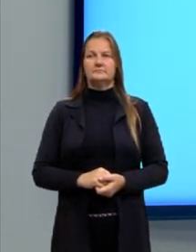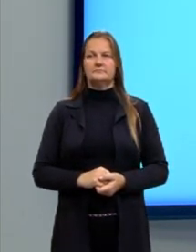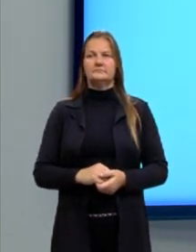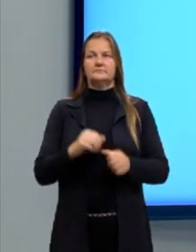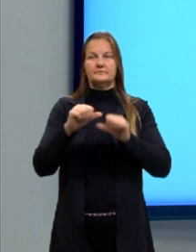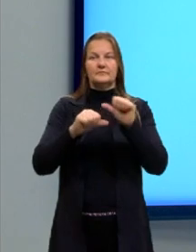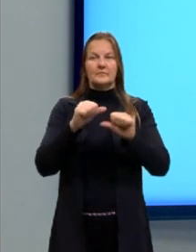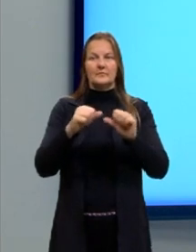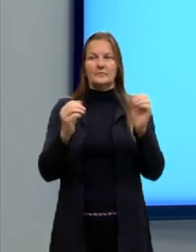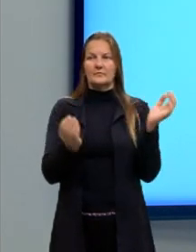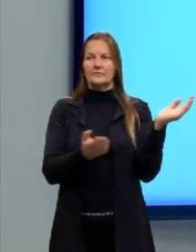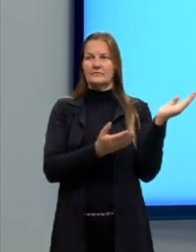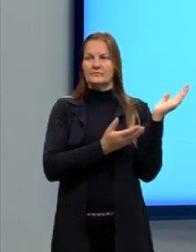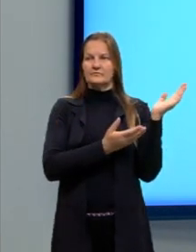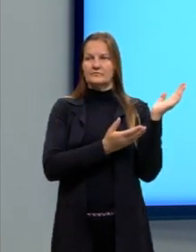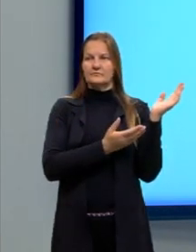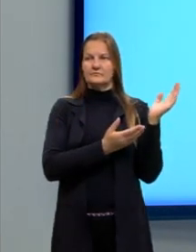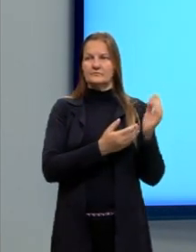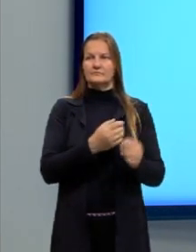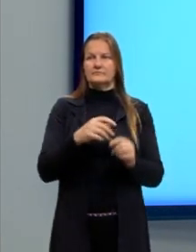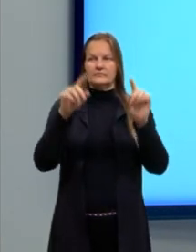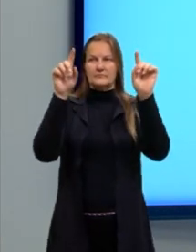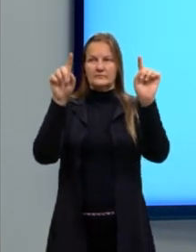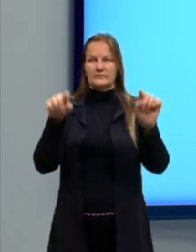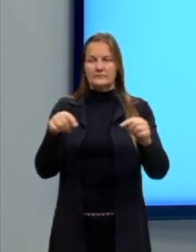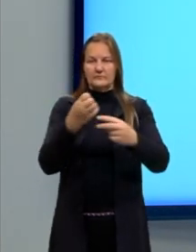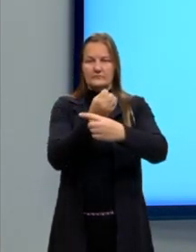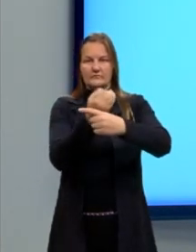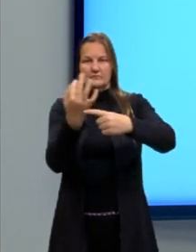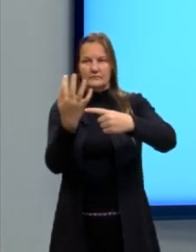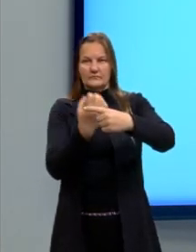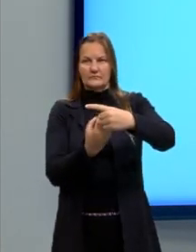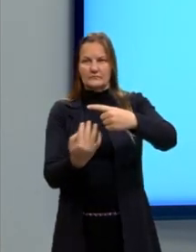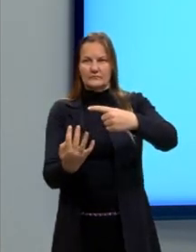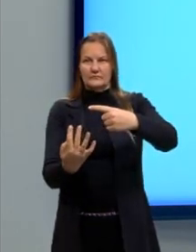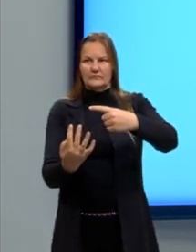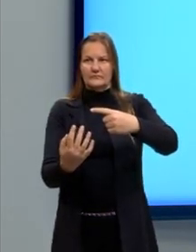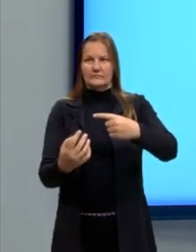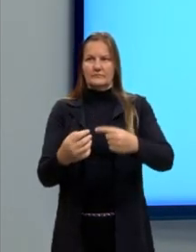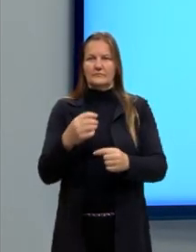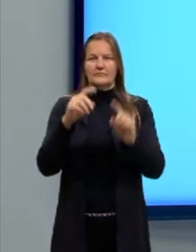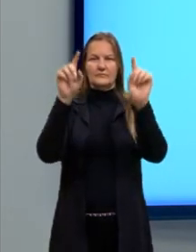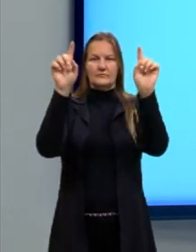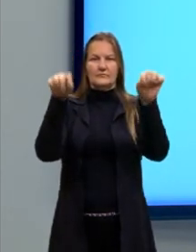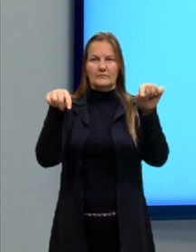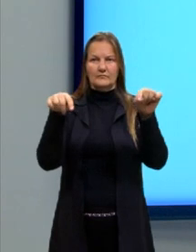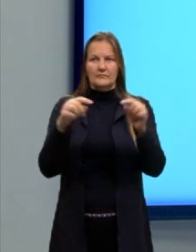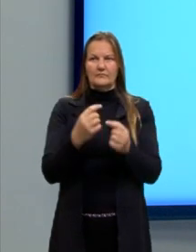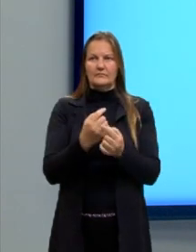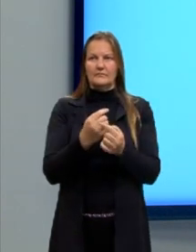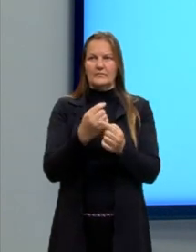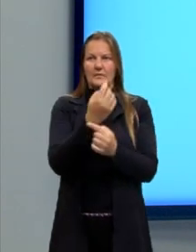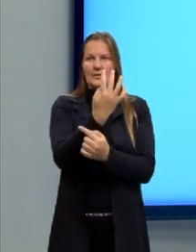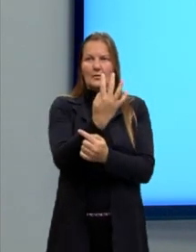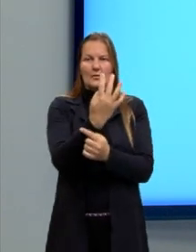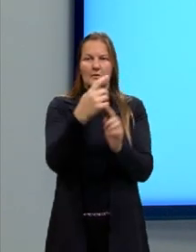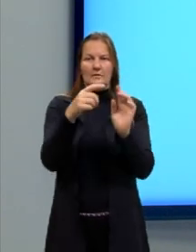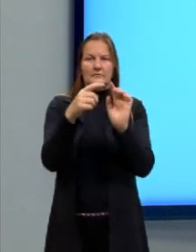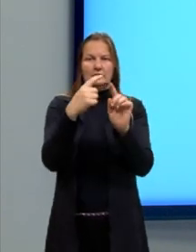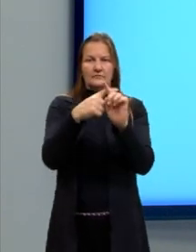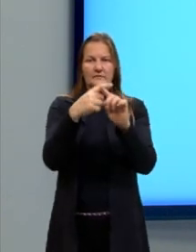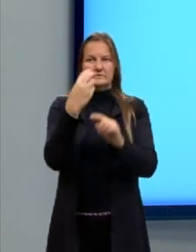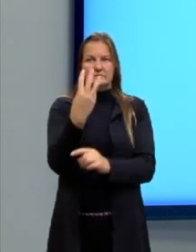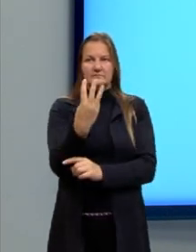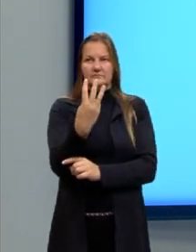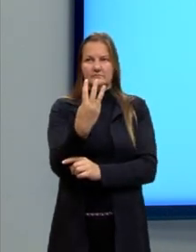fórmula ficaria o seguinte, a fração, numerador, então, o módulo de 4 vezes 3,